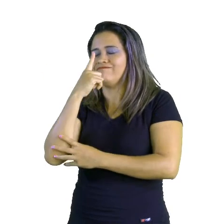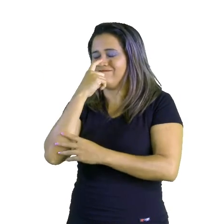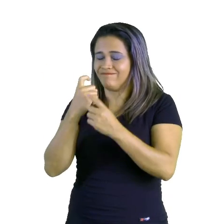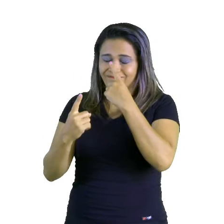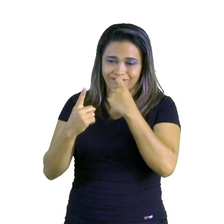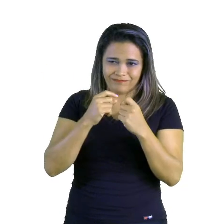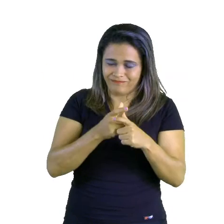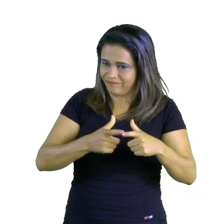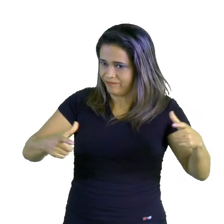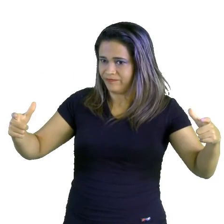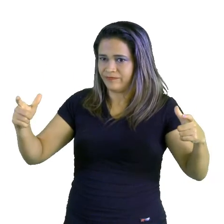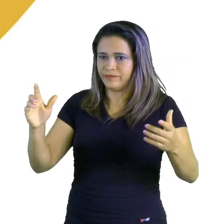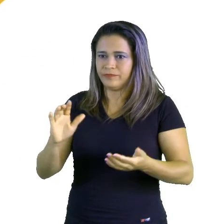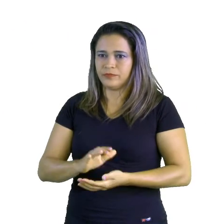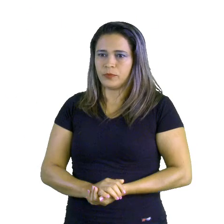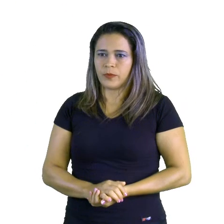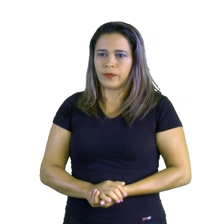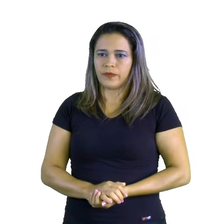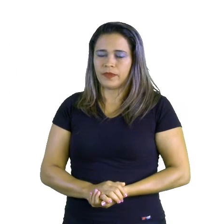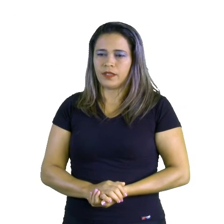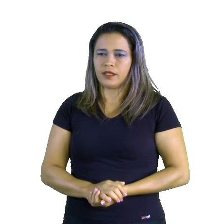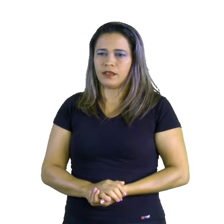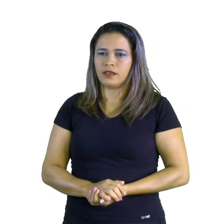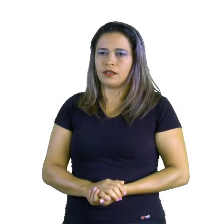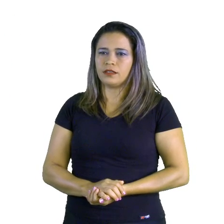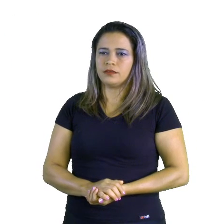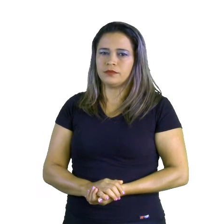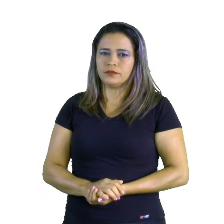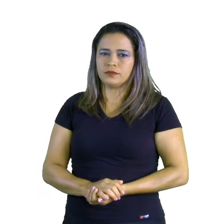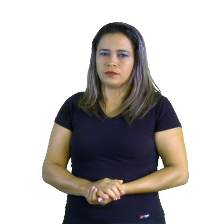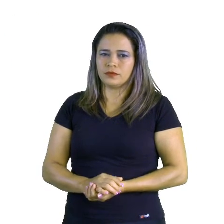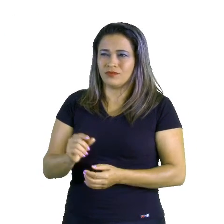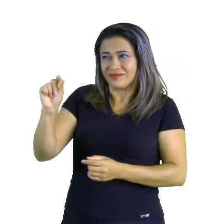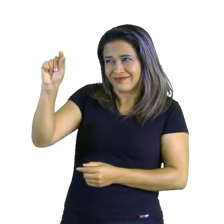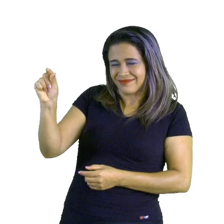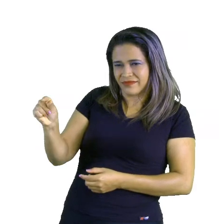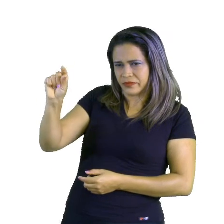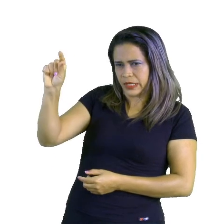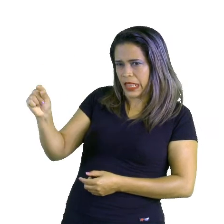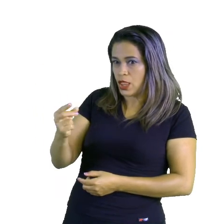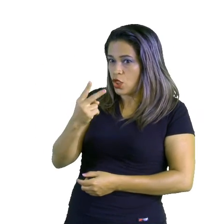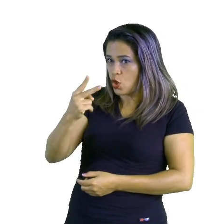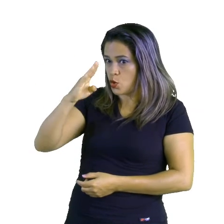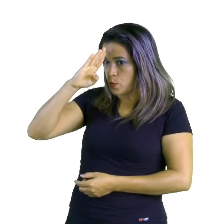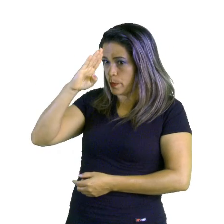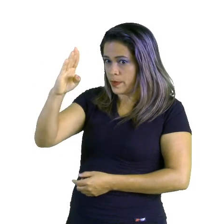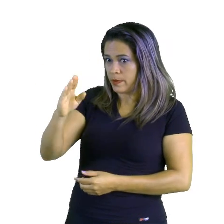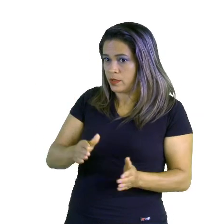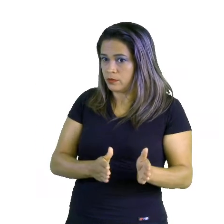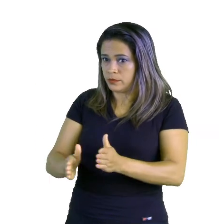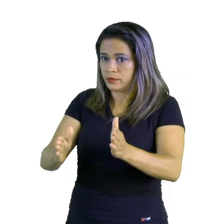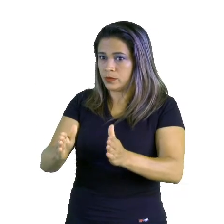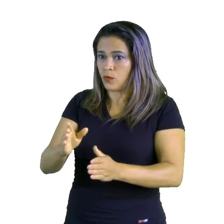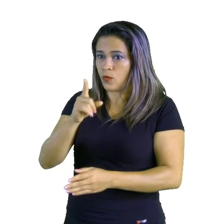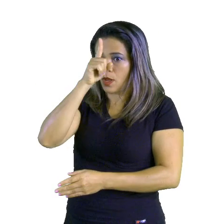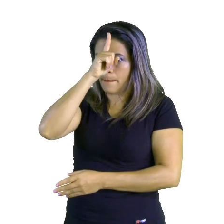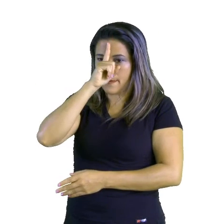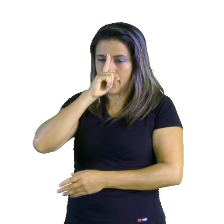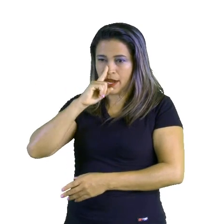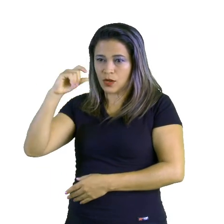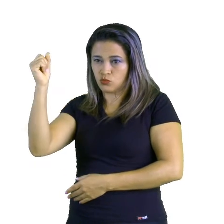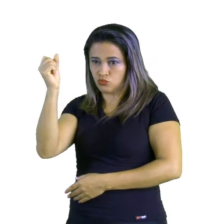grande. No Extremo Oriente, eu tenho a presença de dois rios principais. O Rio Amarelo e o Rio Azul.